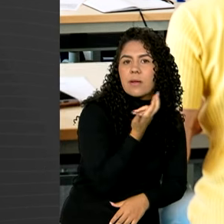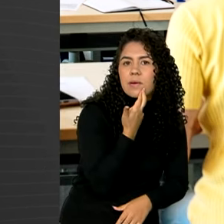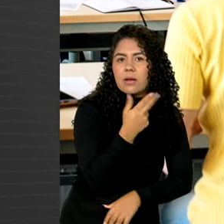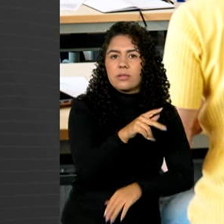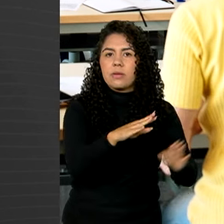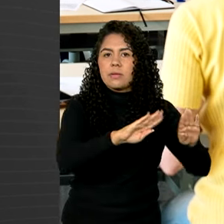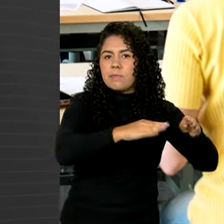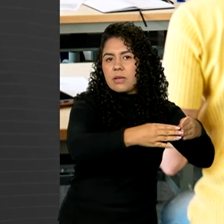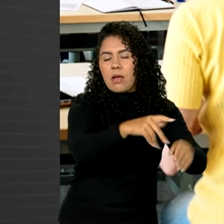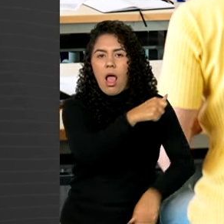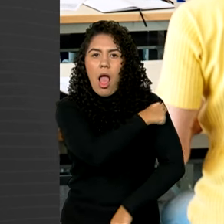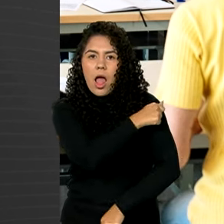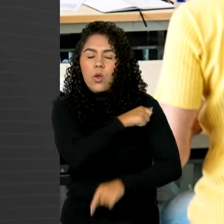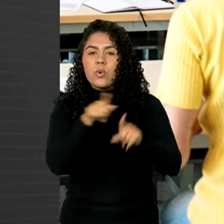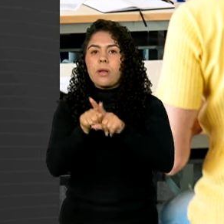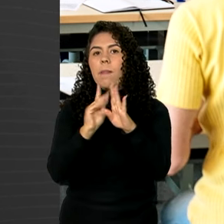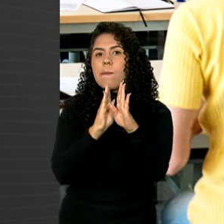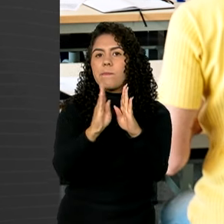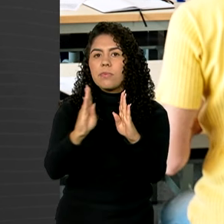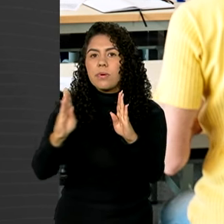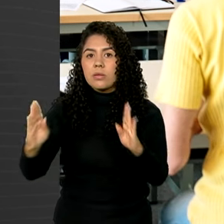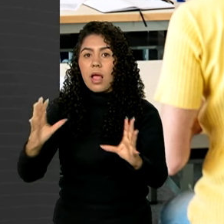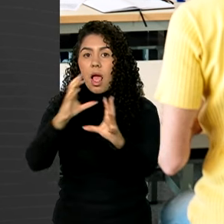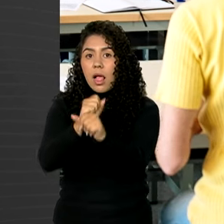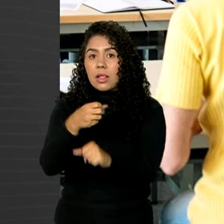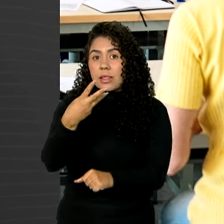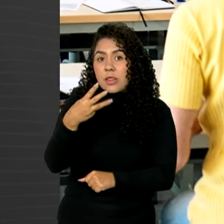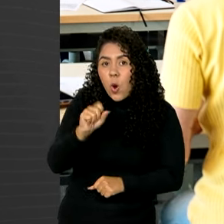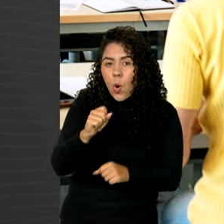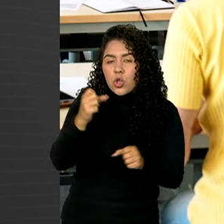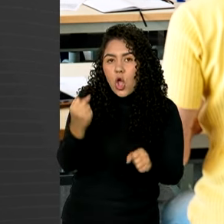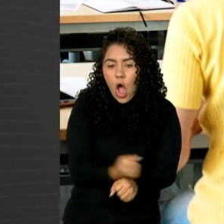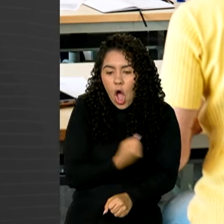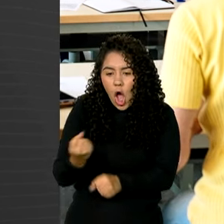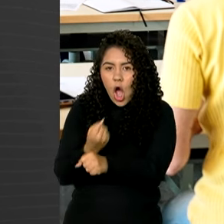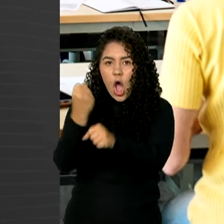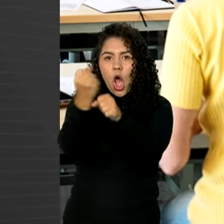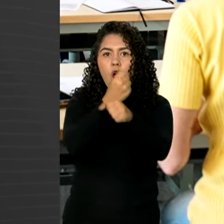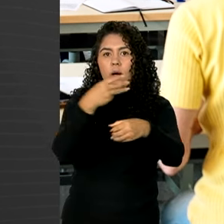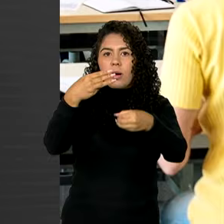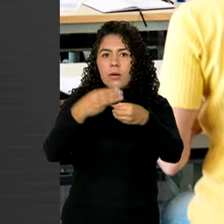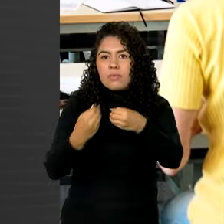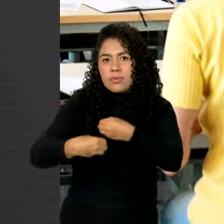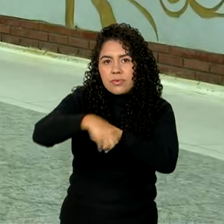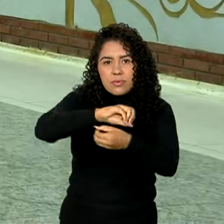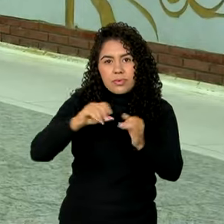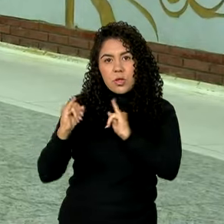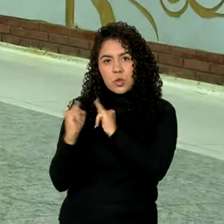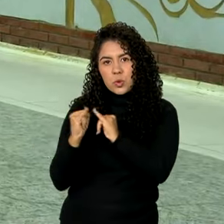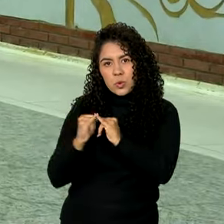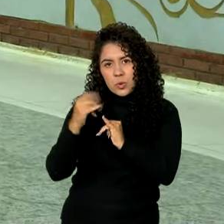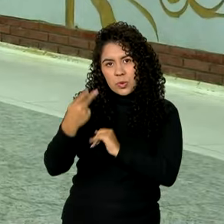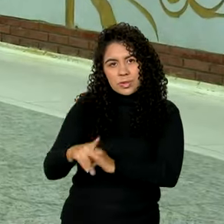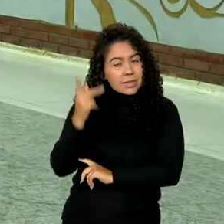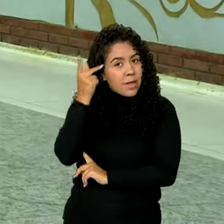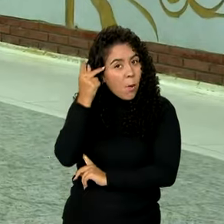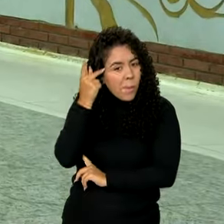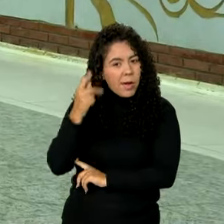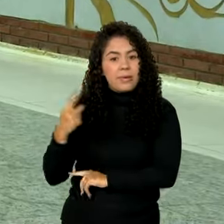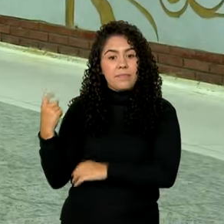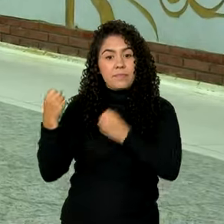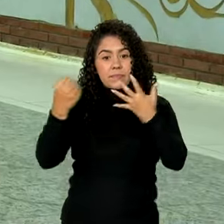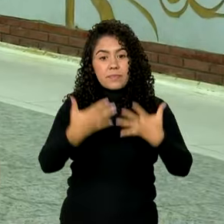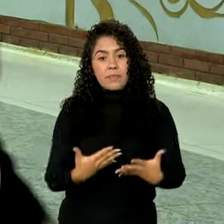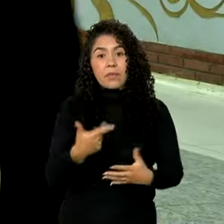e bibliotecas, em 38 obras na infraestrutura dos CAMP que já existem. 300 milhões de